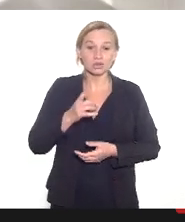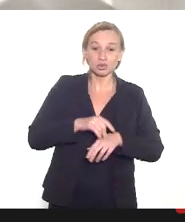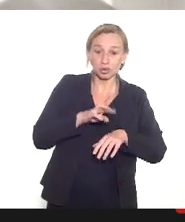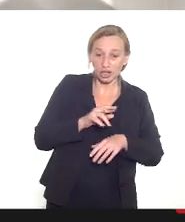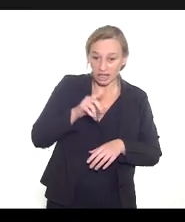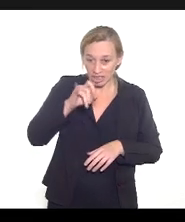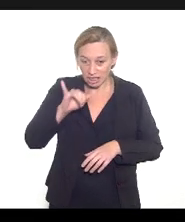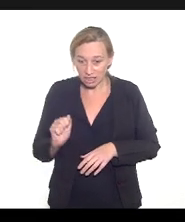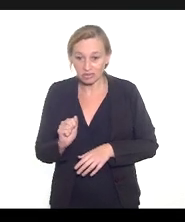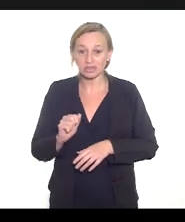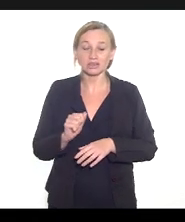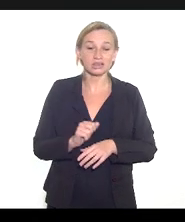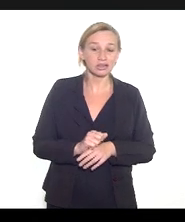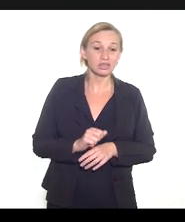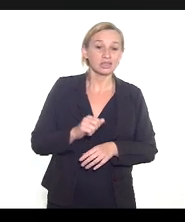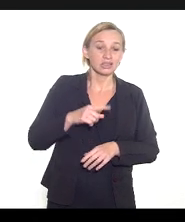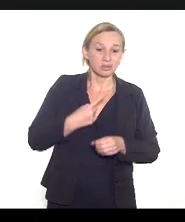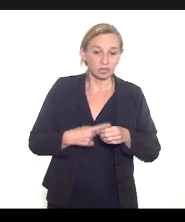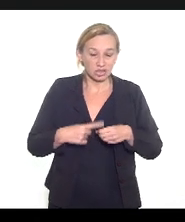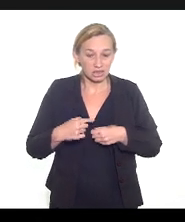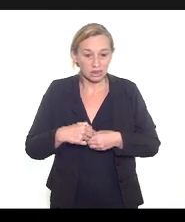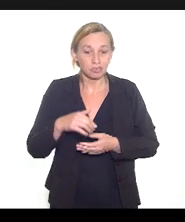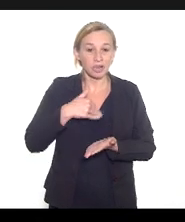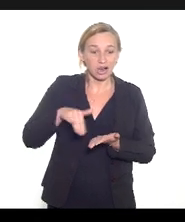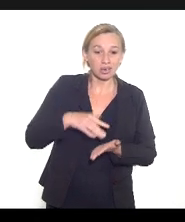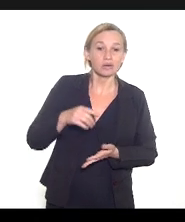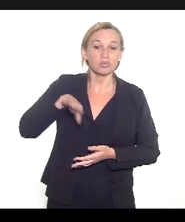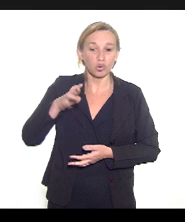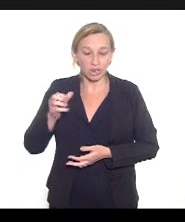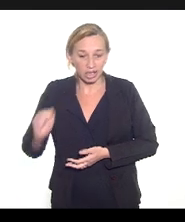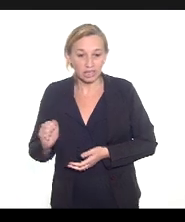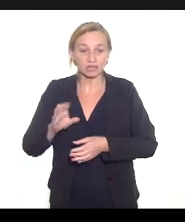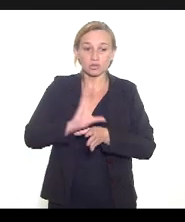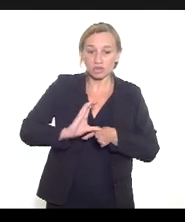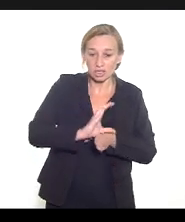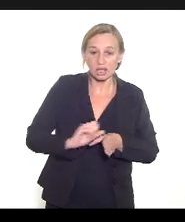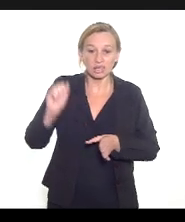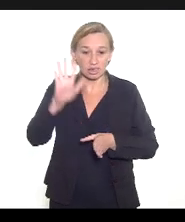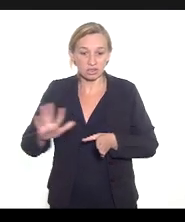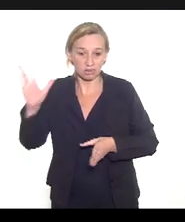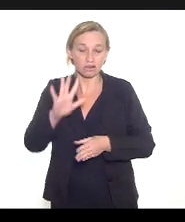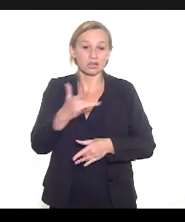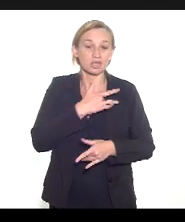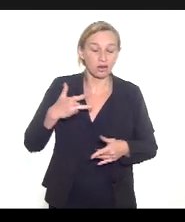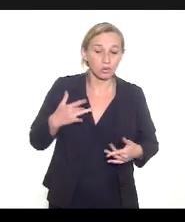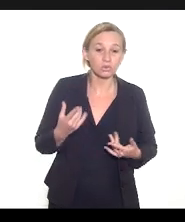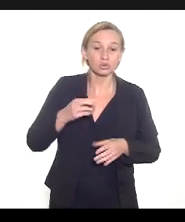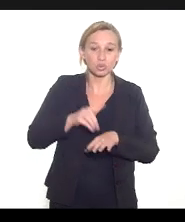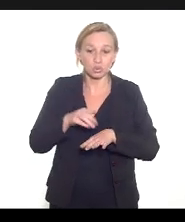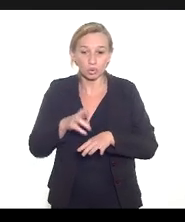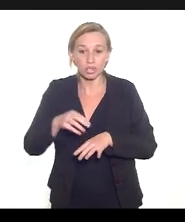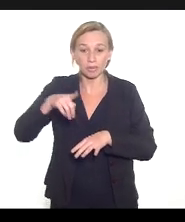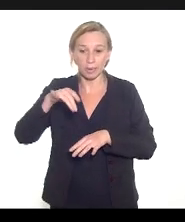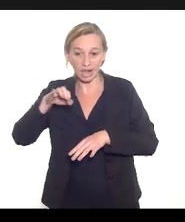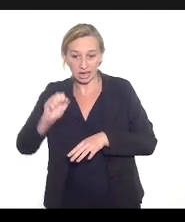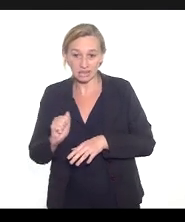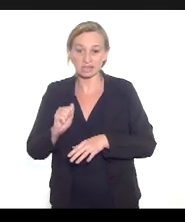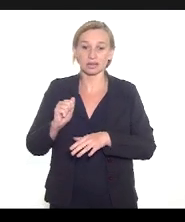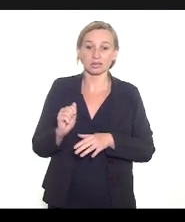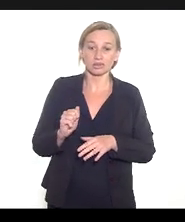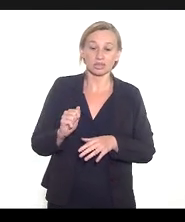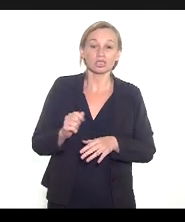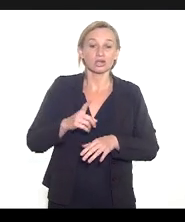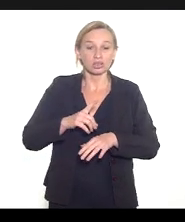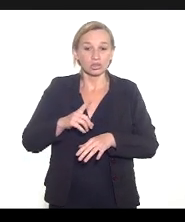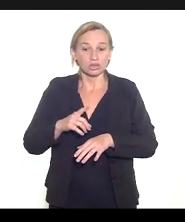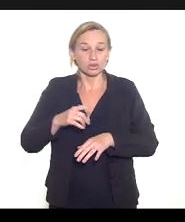Lívia da Secretaria Municipal doutora Morena do Conselho Nacional de Saúde doutora Márcia Lustosa e